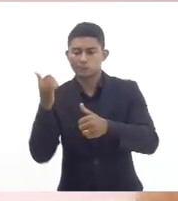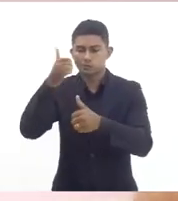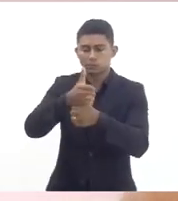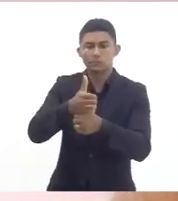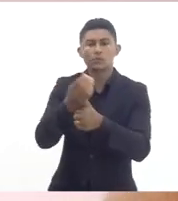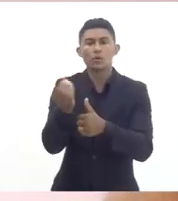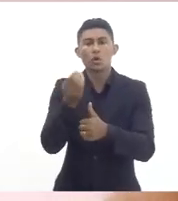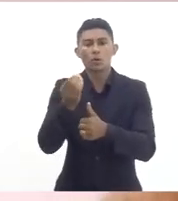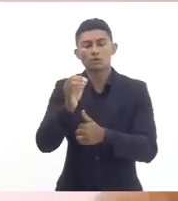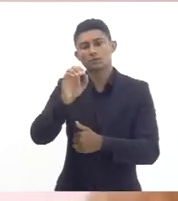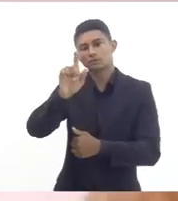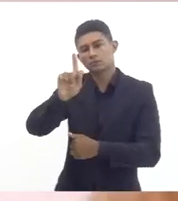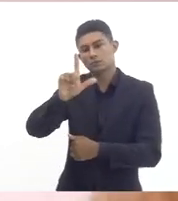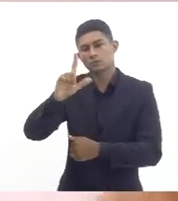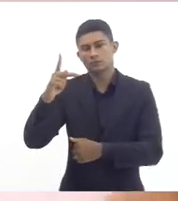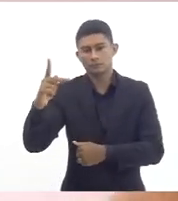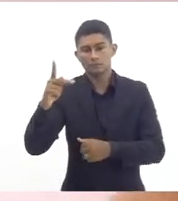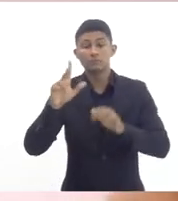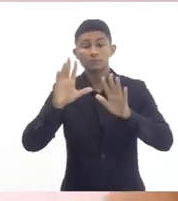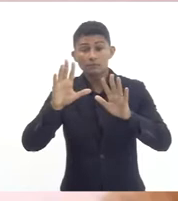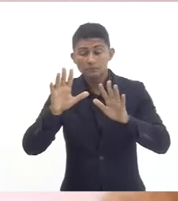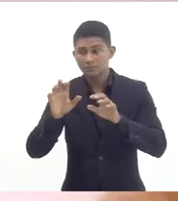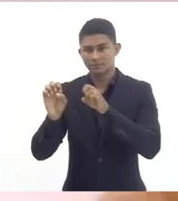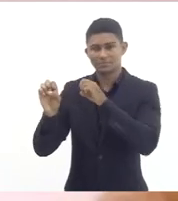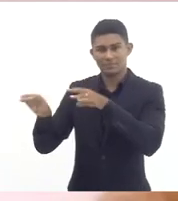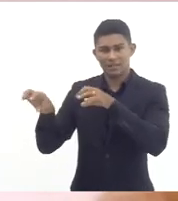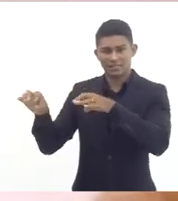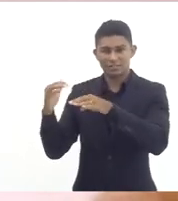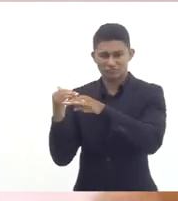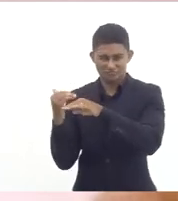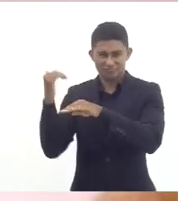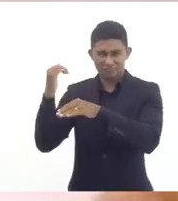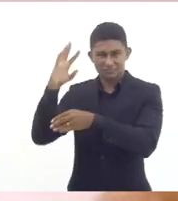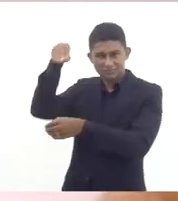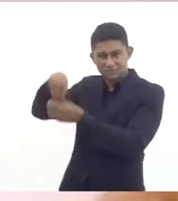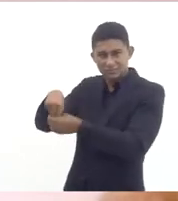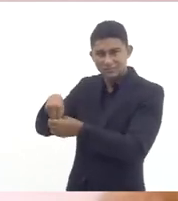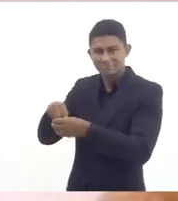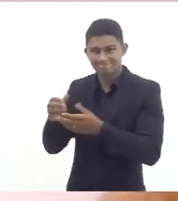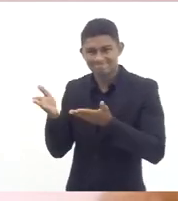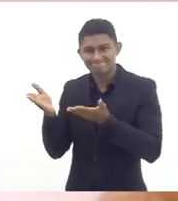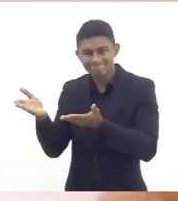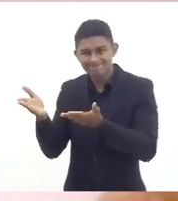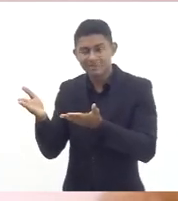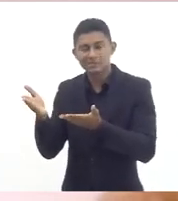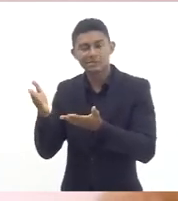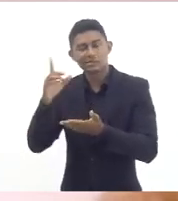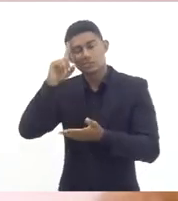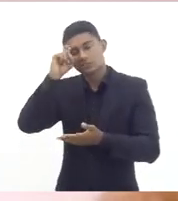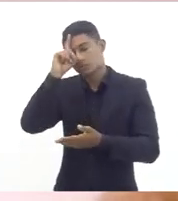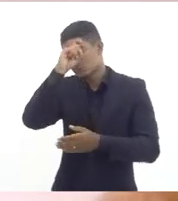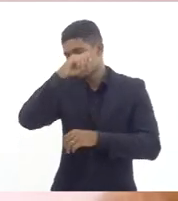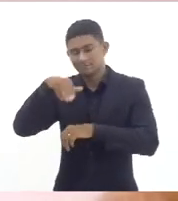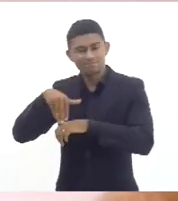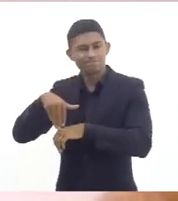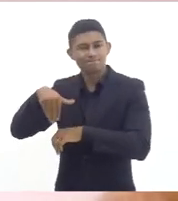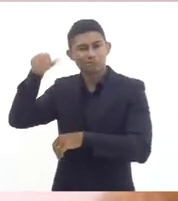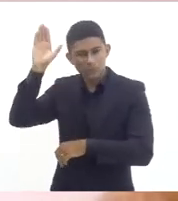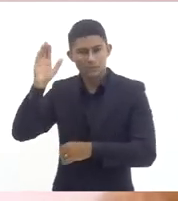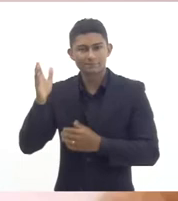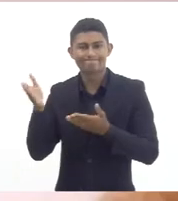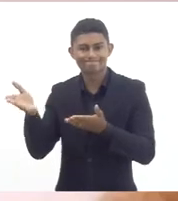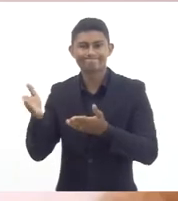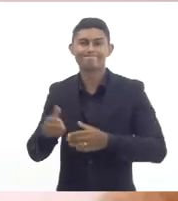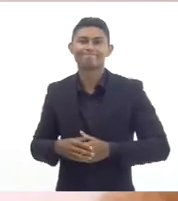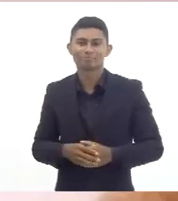do ensino superior ele é muito muito mais difícil de ser preenchido